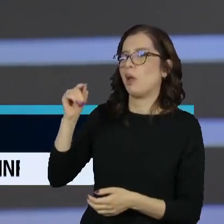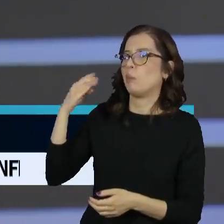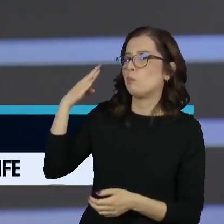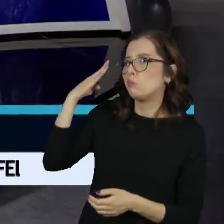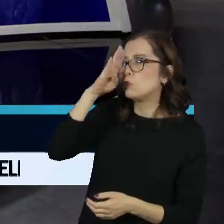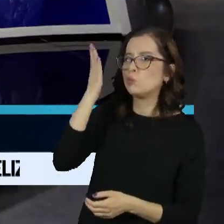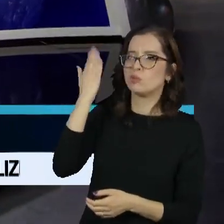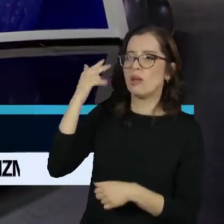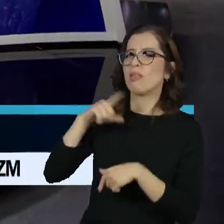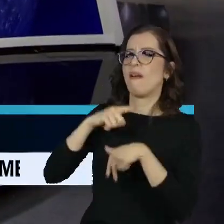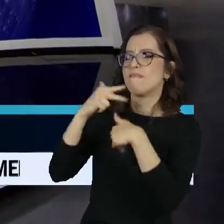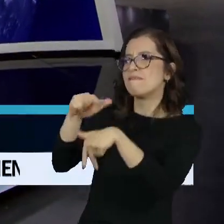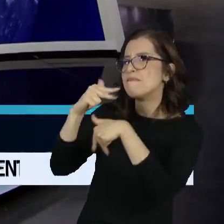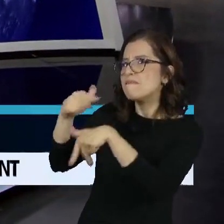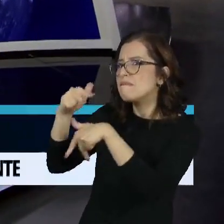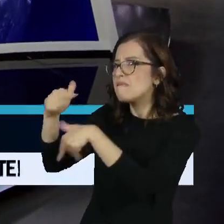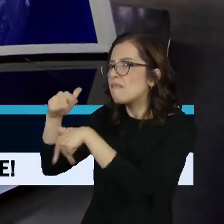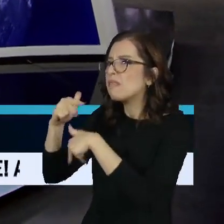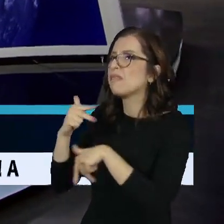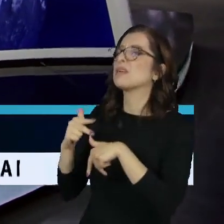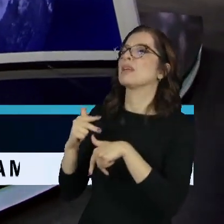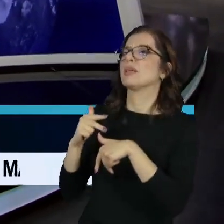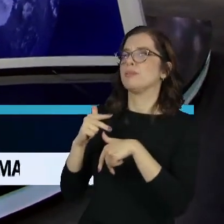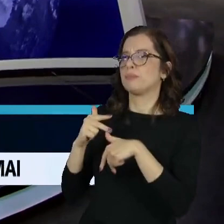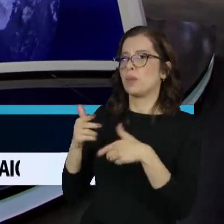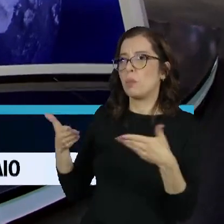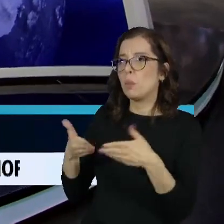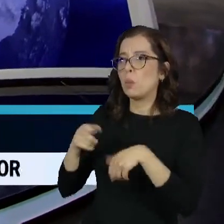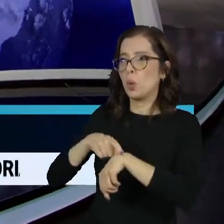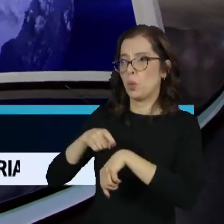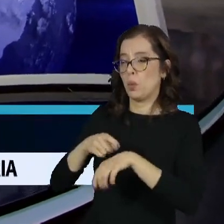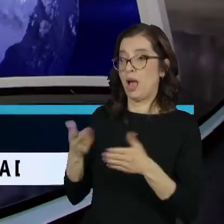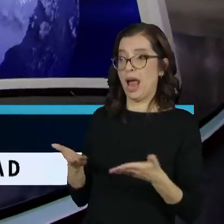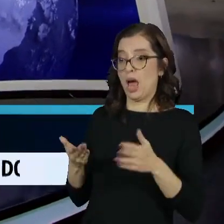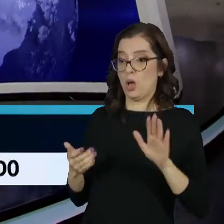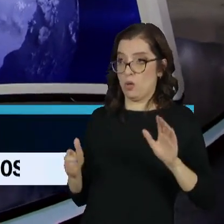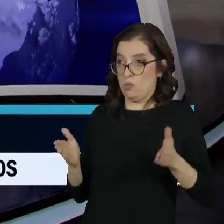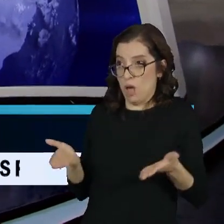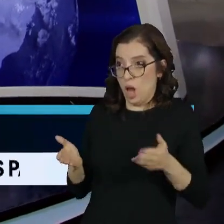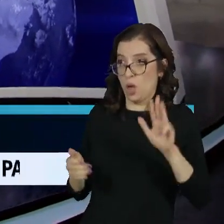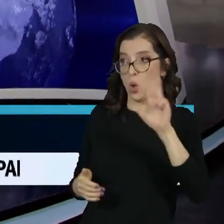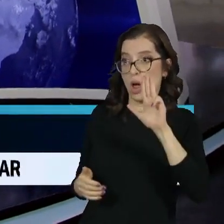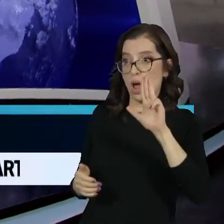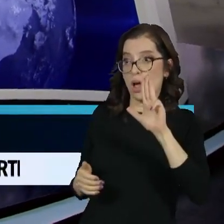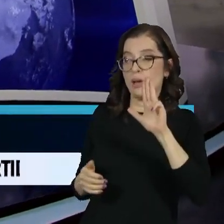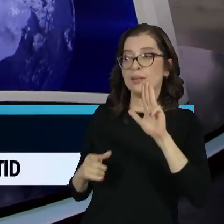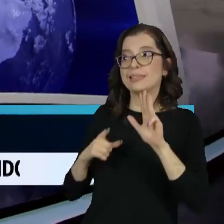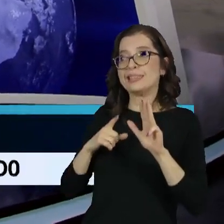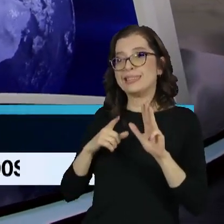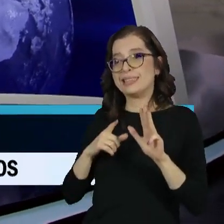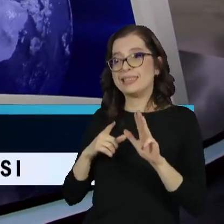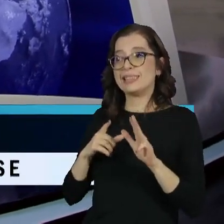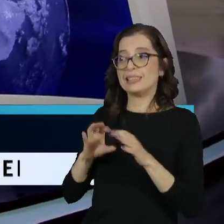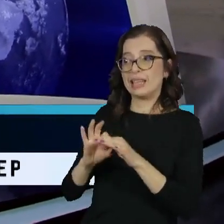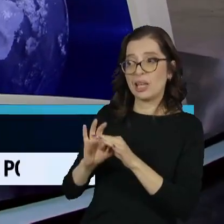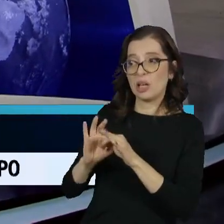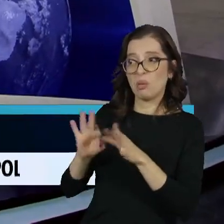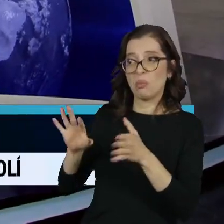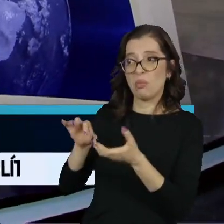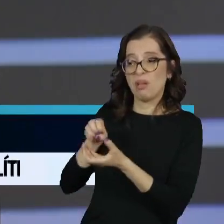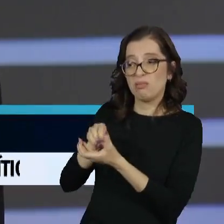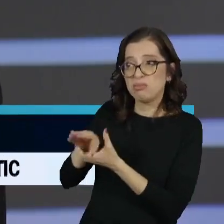governo Lula. Ele havia ditado um decreto para facilitar a liberação, não é? E esse número agora chama atenção, não é? Chama atenção. Não,